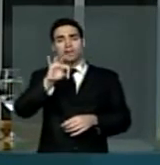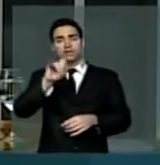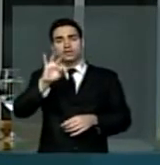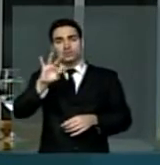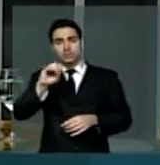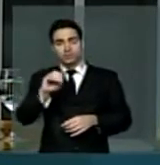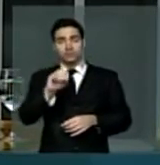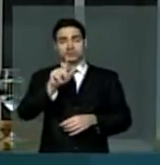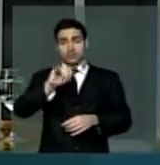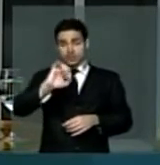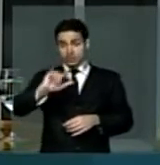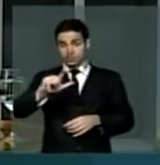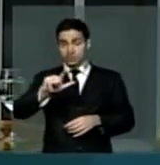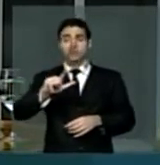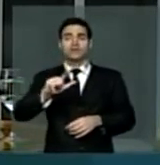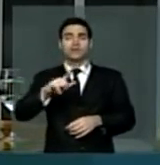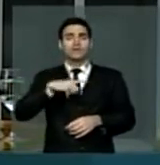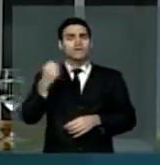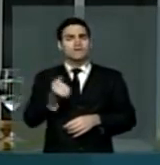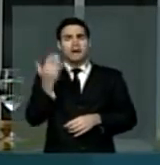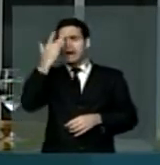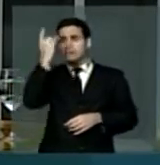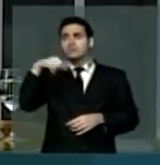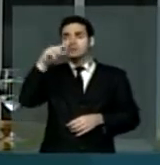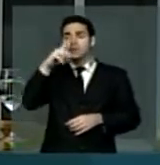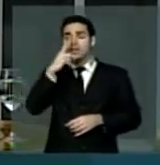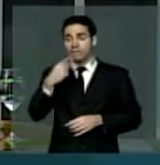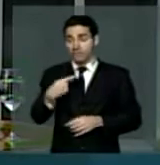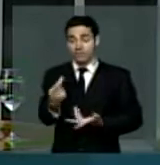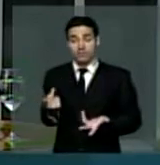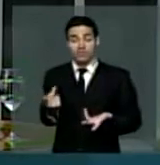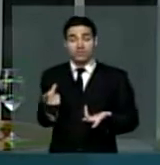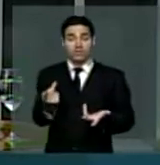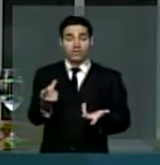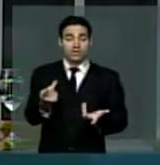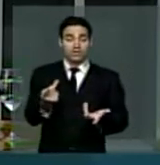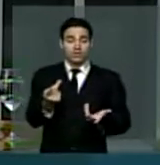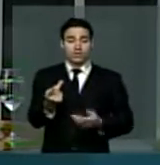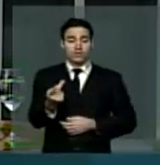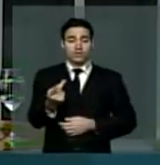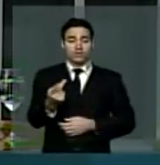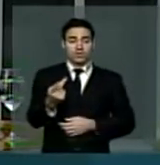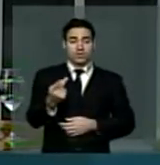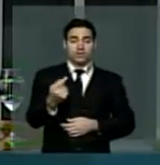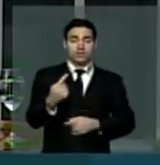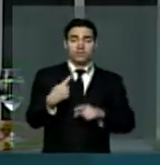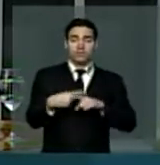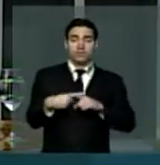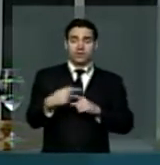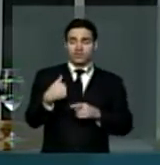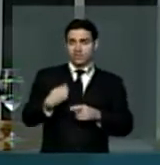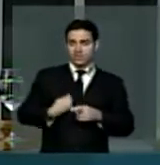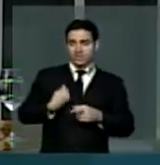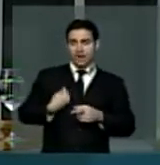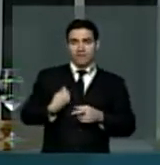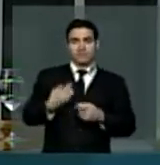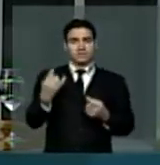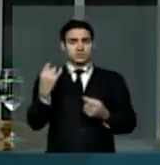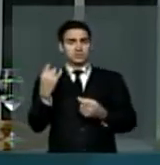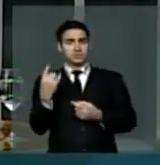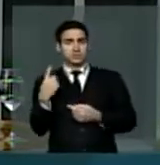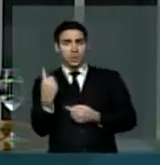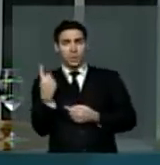que estava, e aí começam a dizer que eu estava sendo só, que eu estava abandonado, que